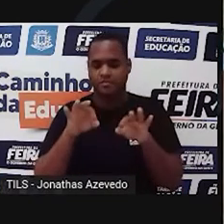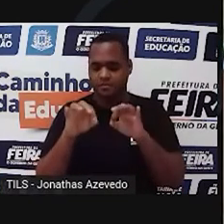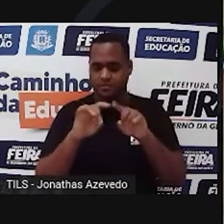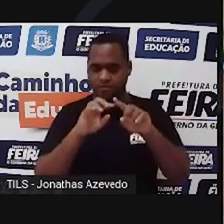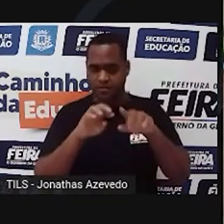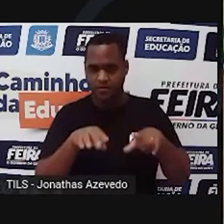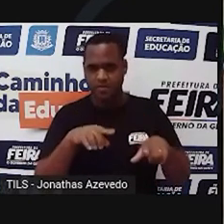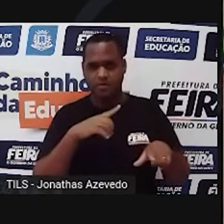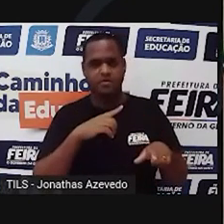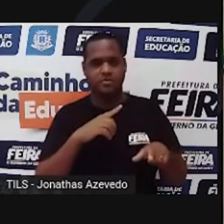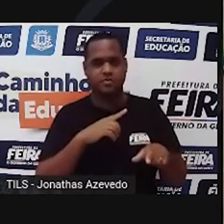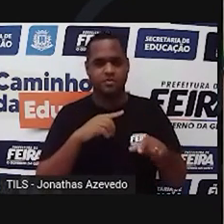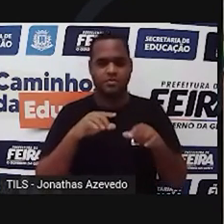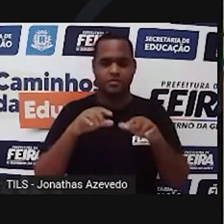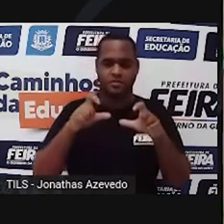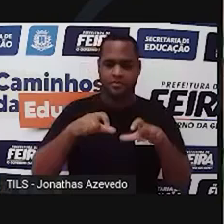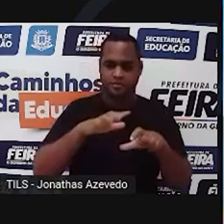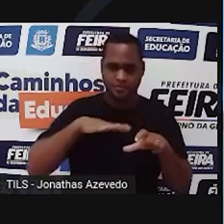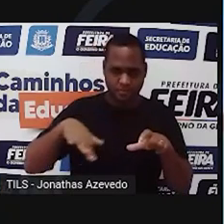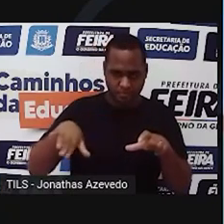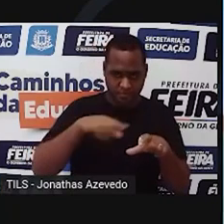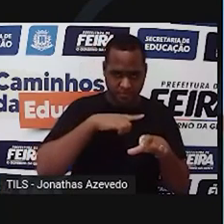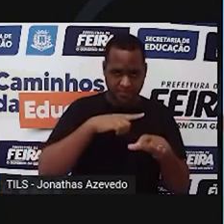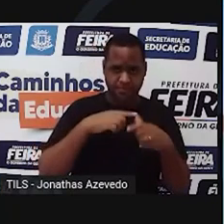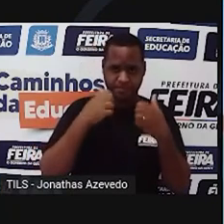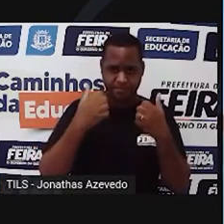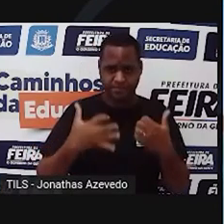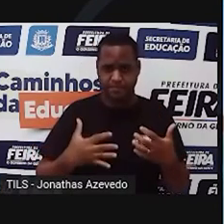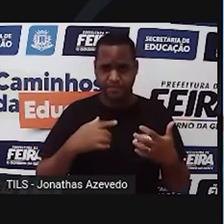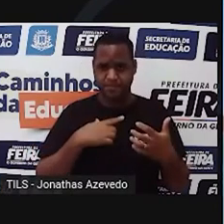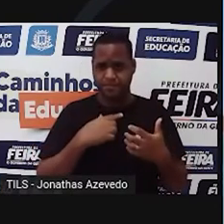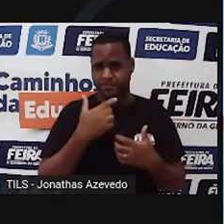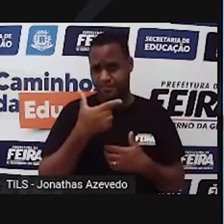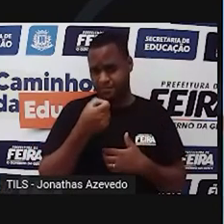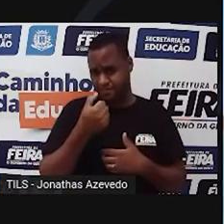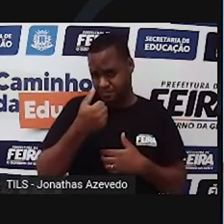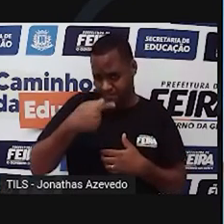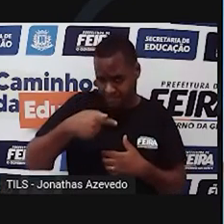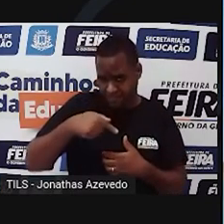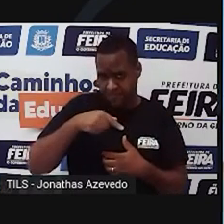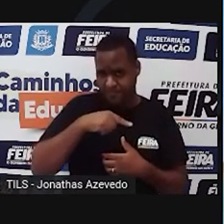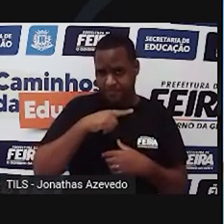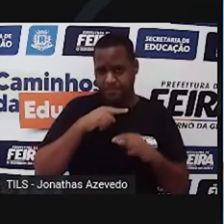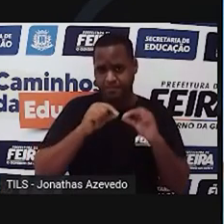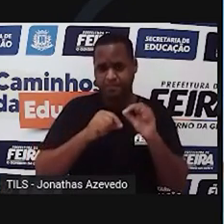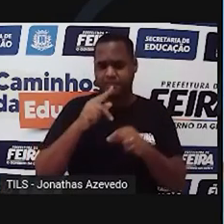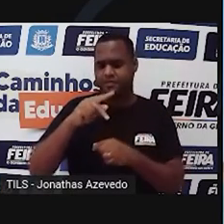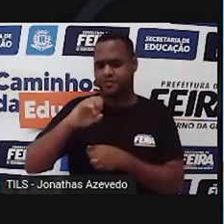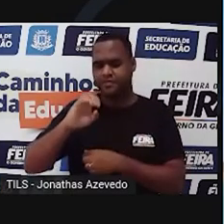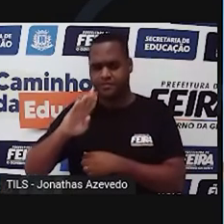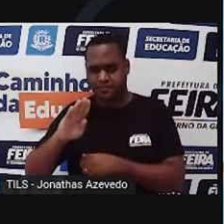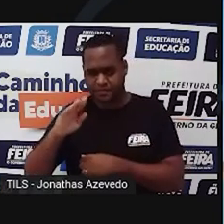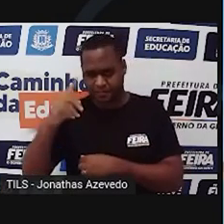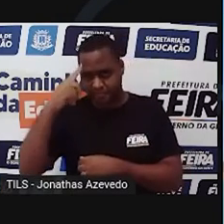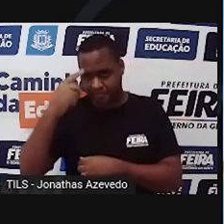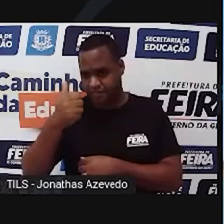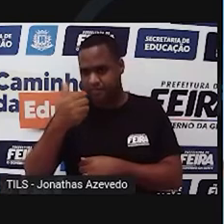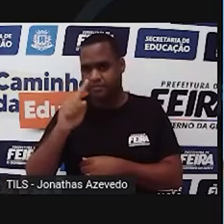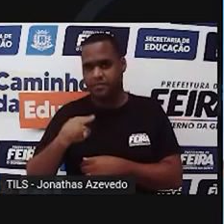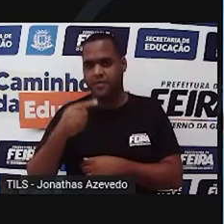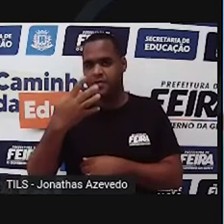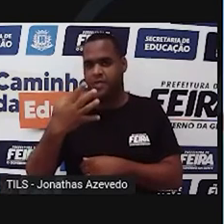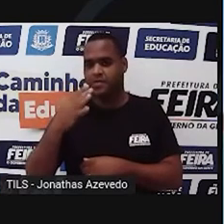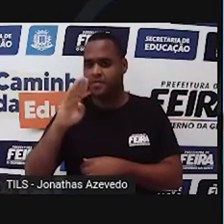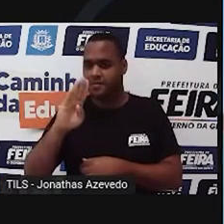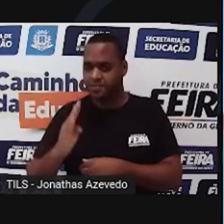produtiva regional que gerou no ano de 2017 um PIB superior a 1 bilhão e 400 milhões de